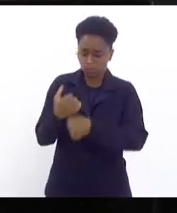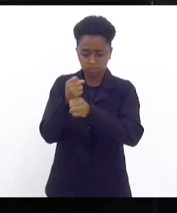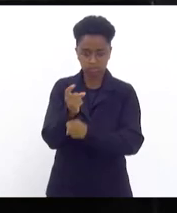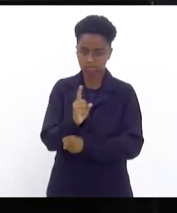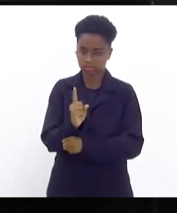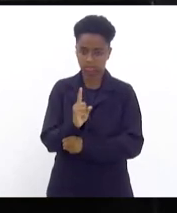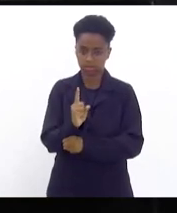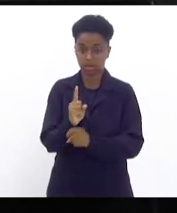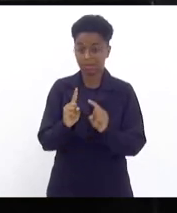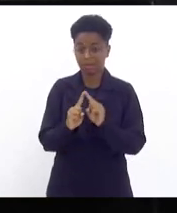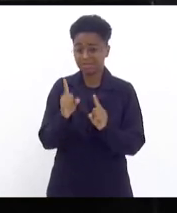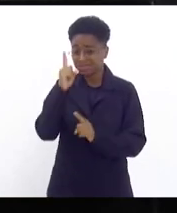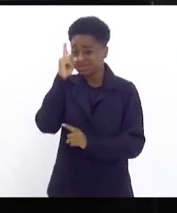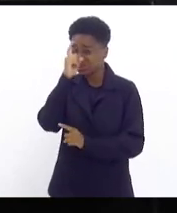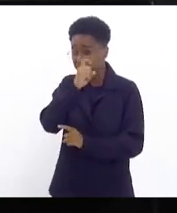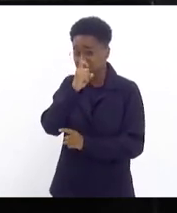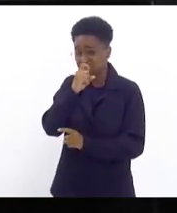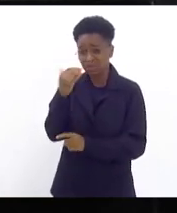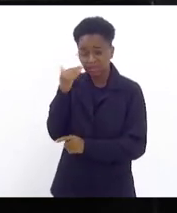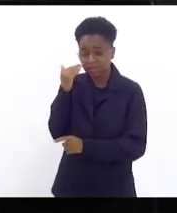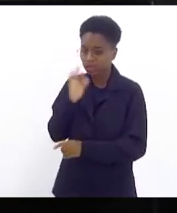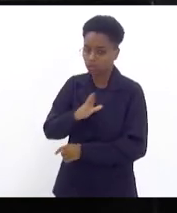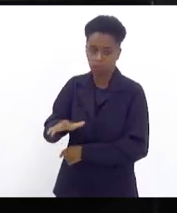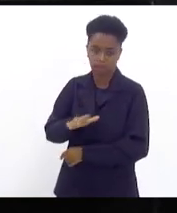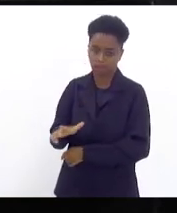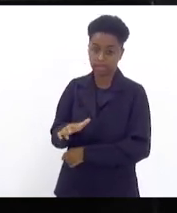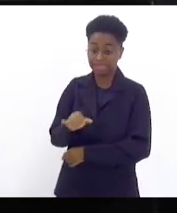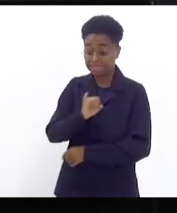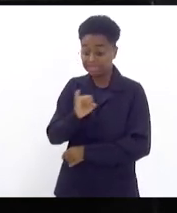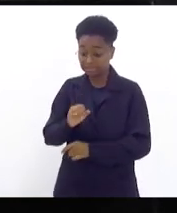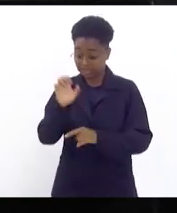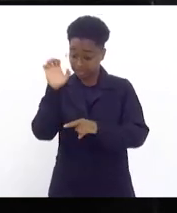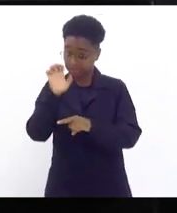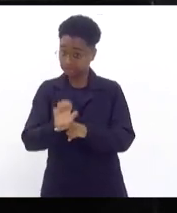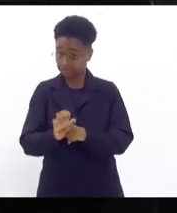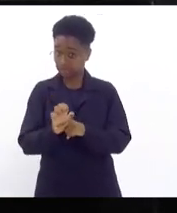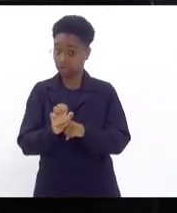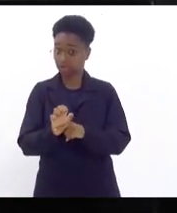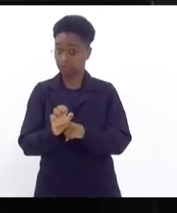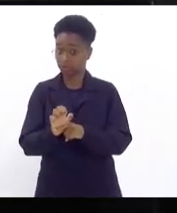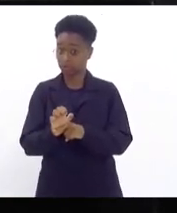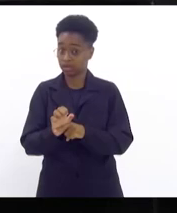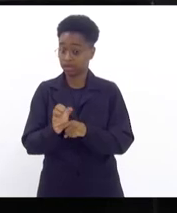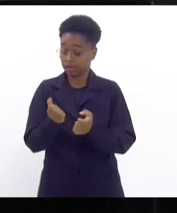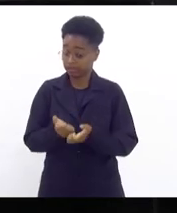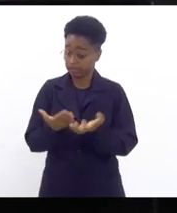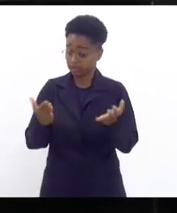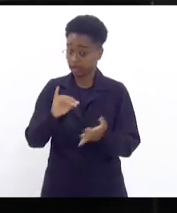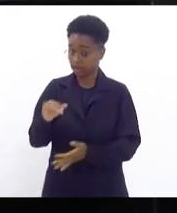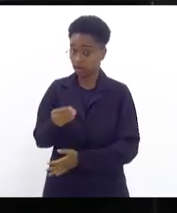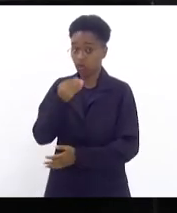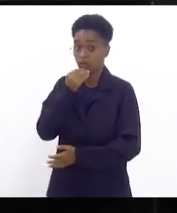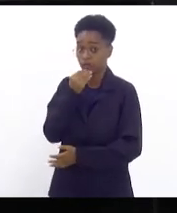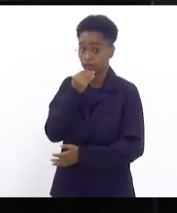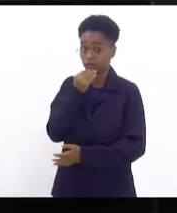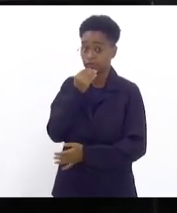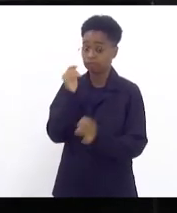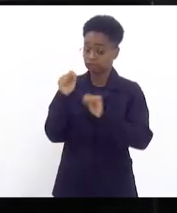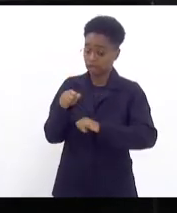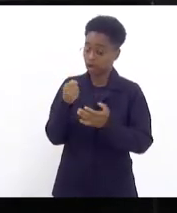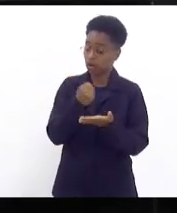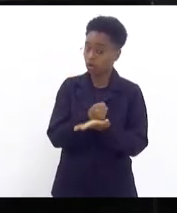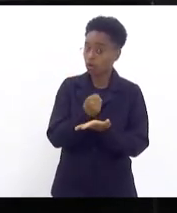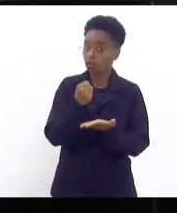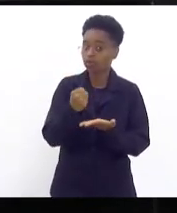mas não é difícil compreender se o Estado abre a oportunidade para contratar